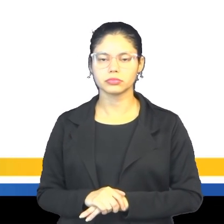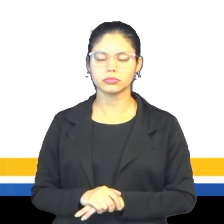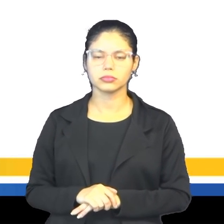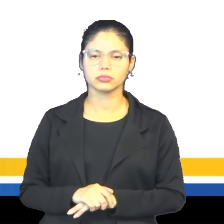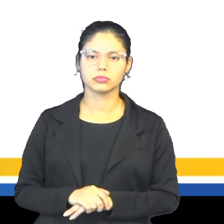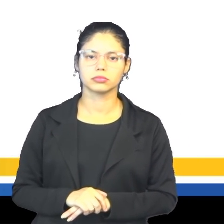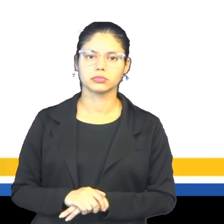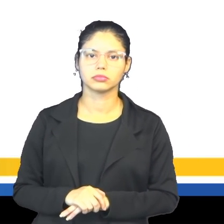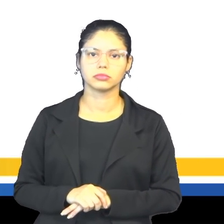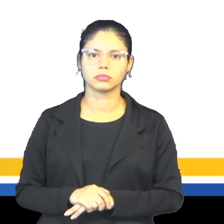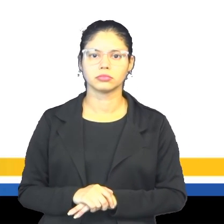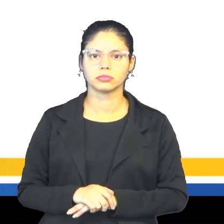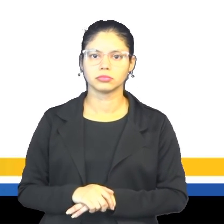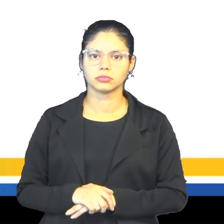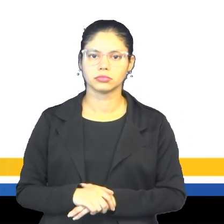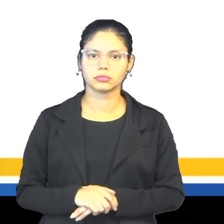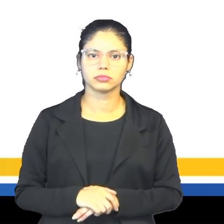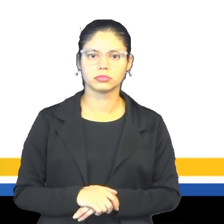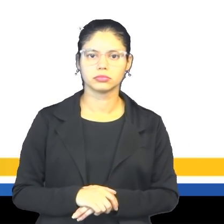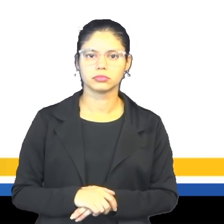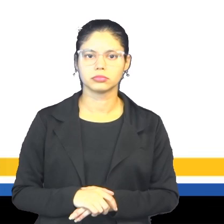country next year.